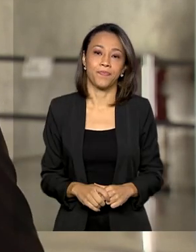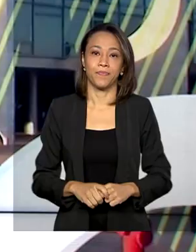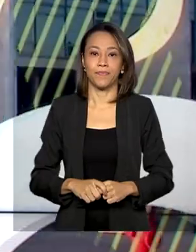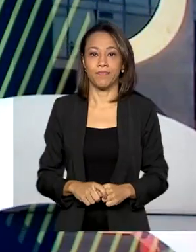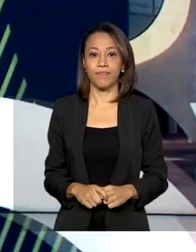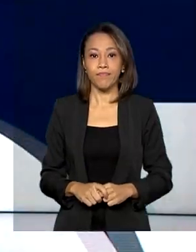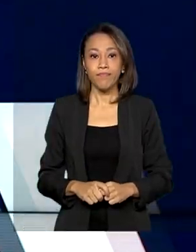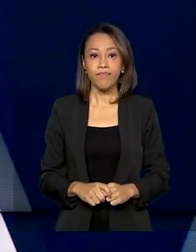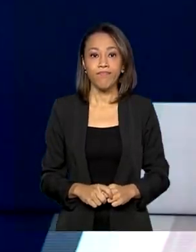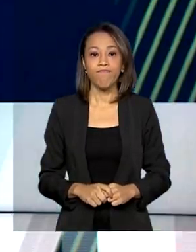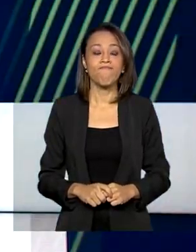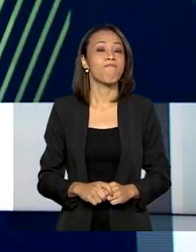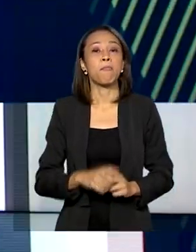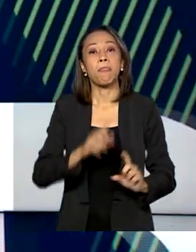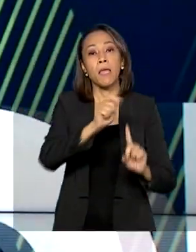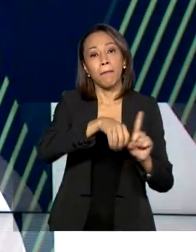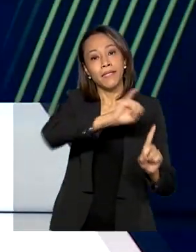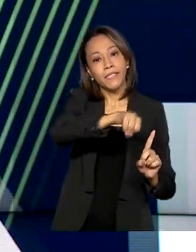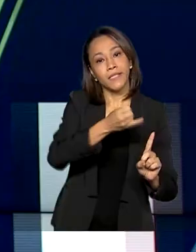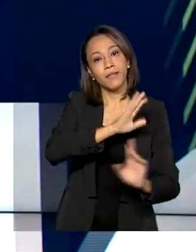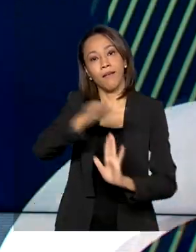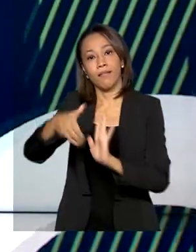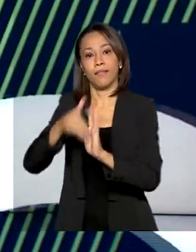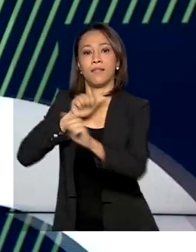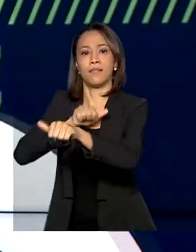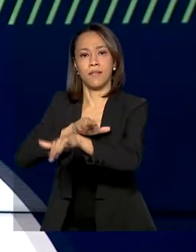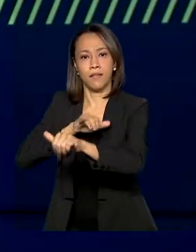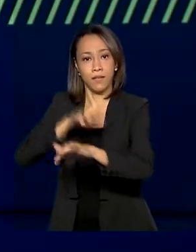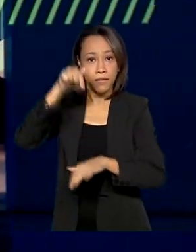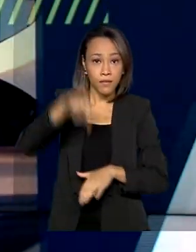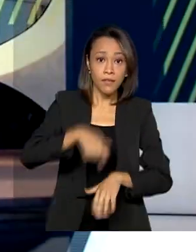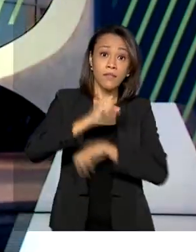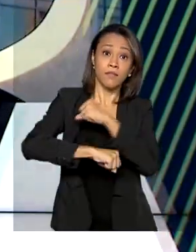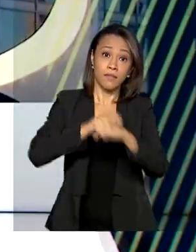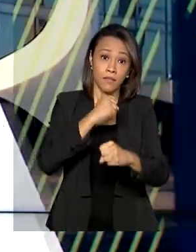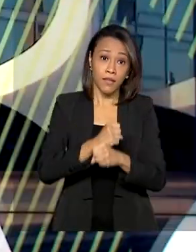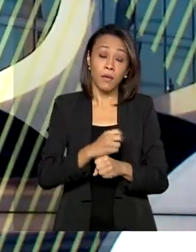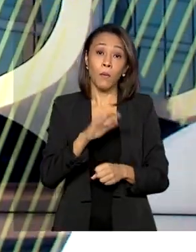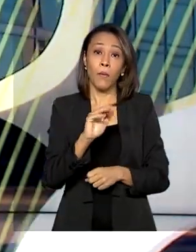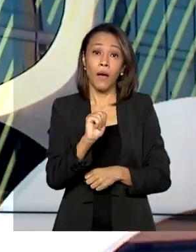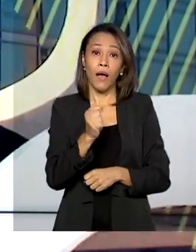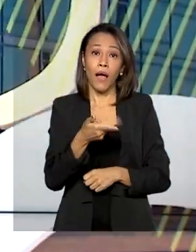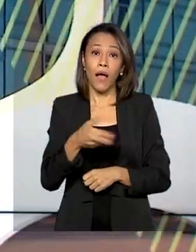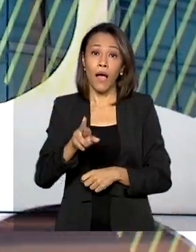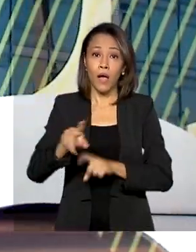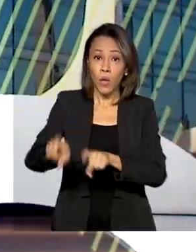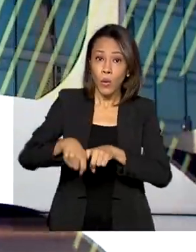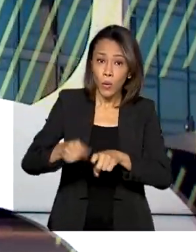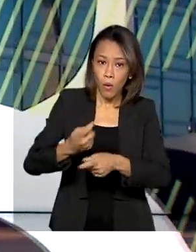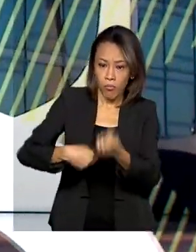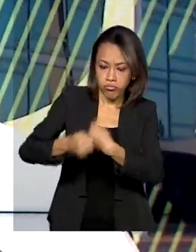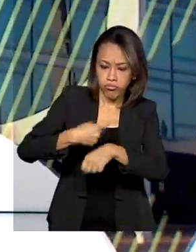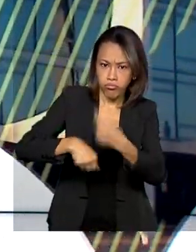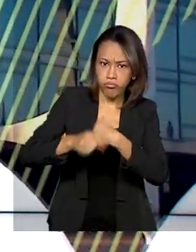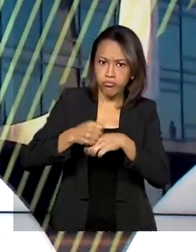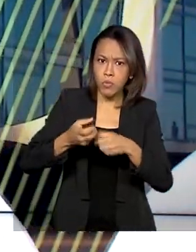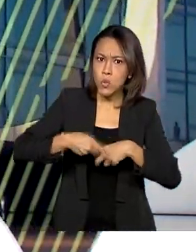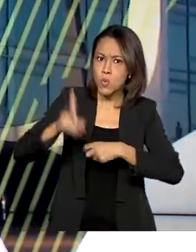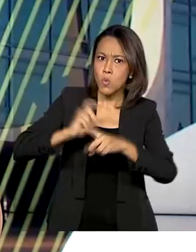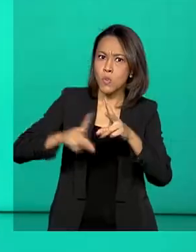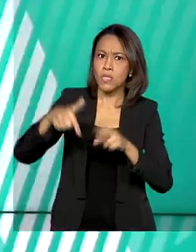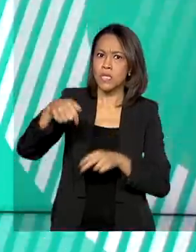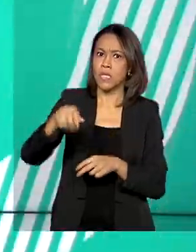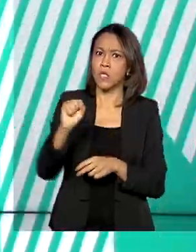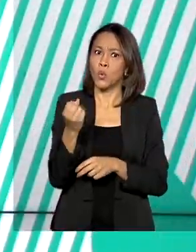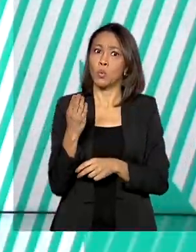Agora. De janeiro a setembro deste ano, o agronegócio exportou quase 78 bilhões de dólares.